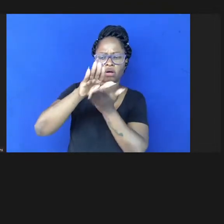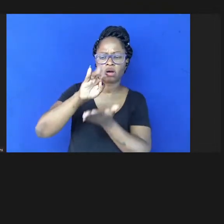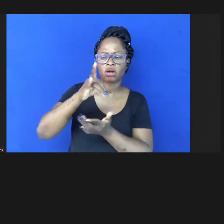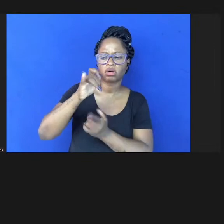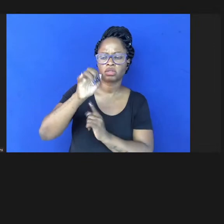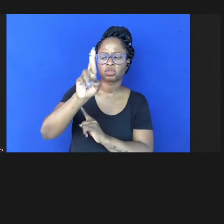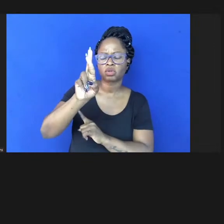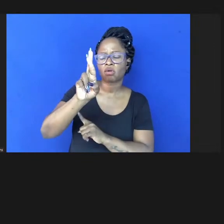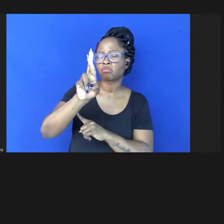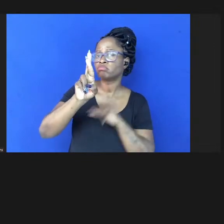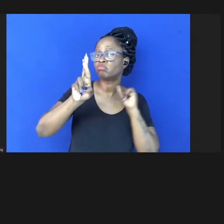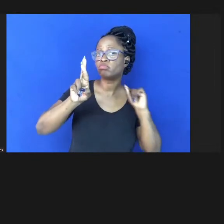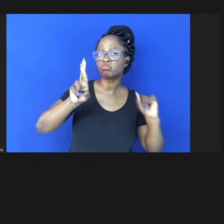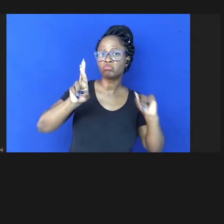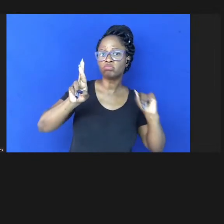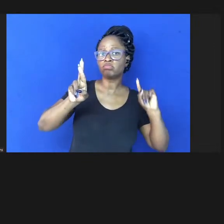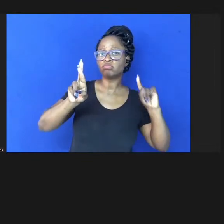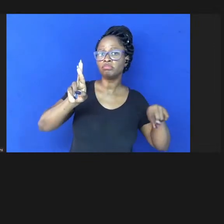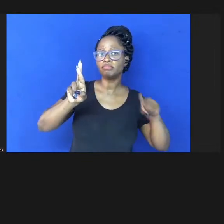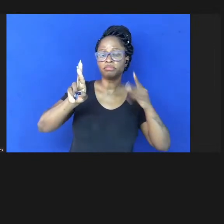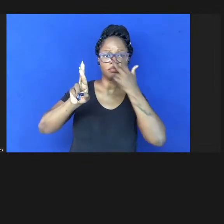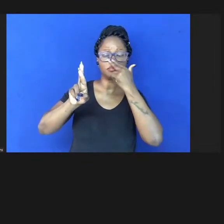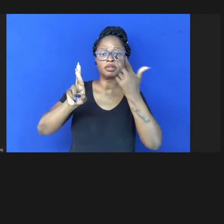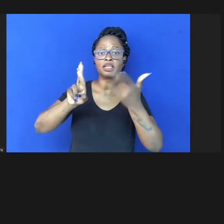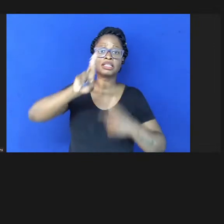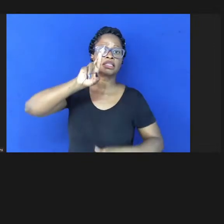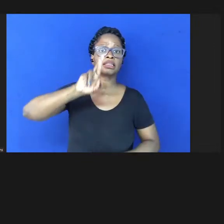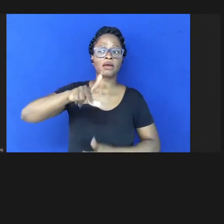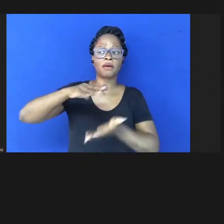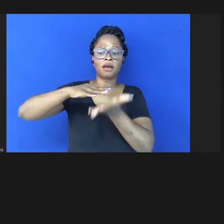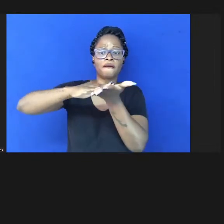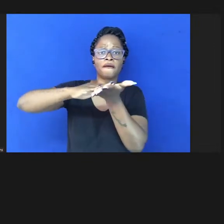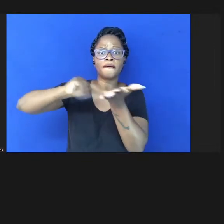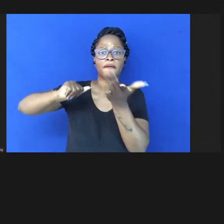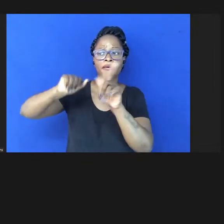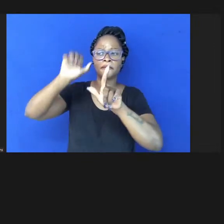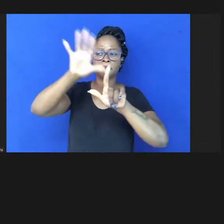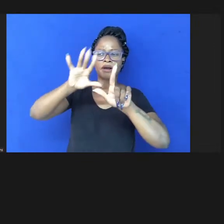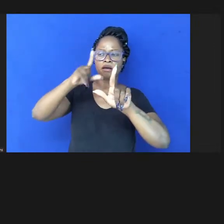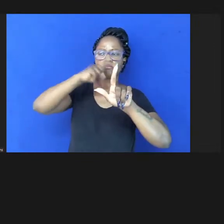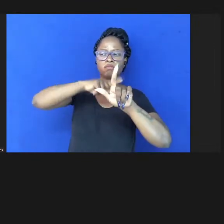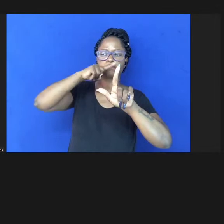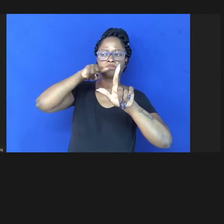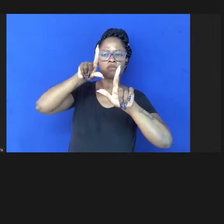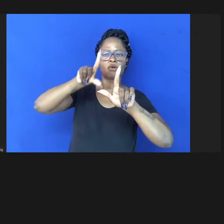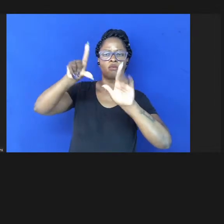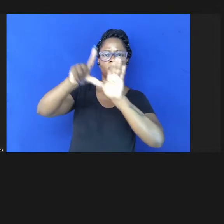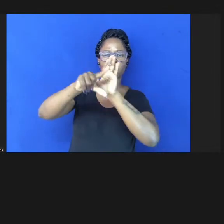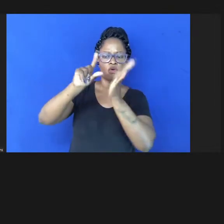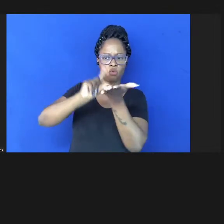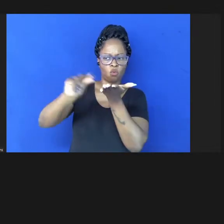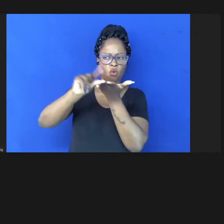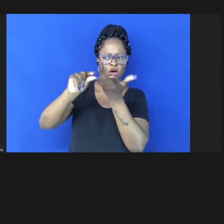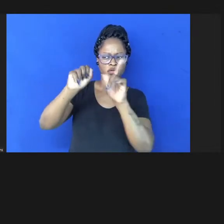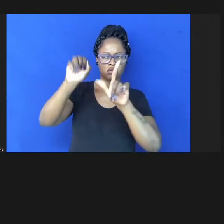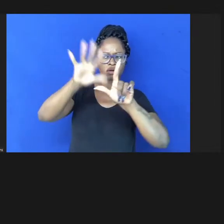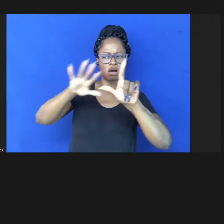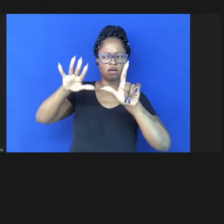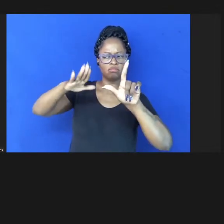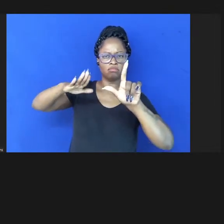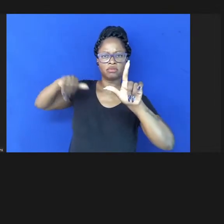de não remover um artigo nesse sentido